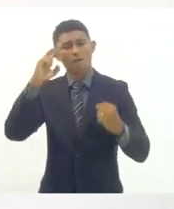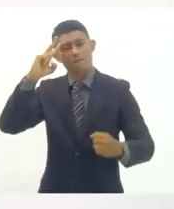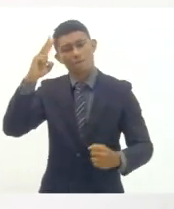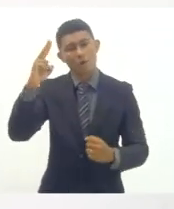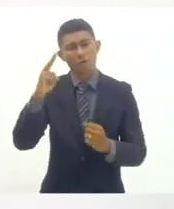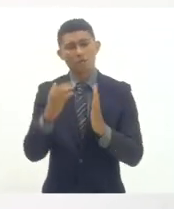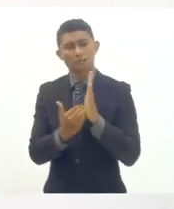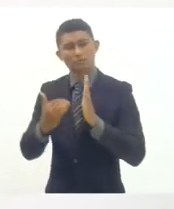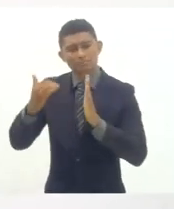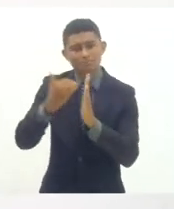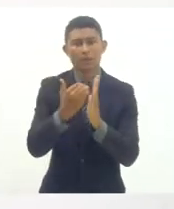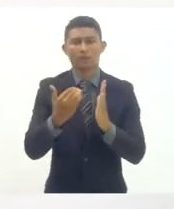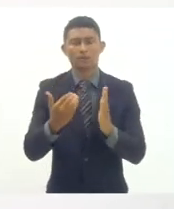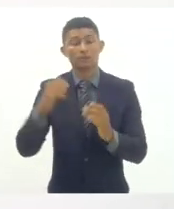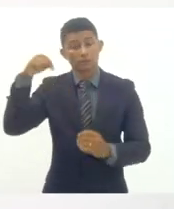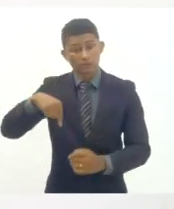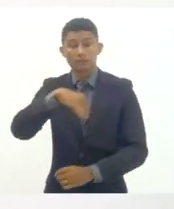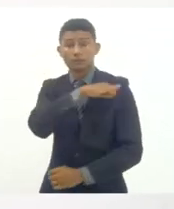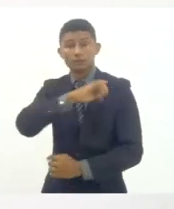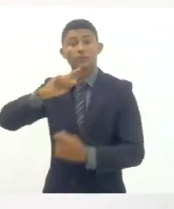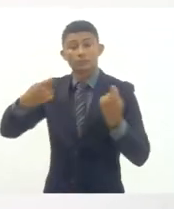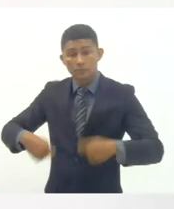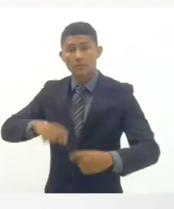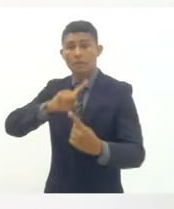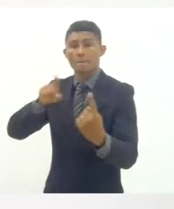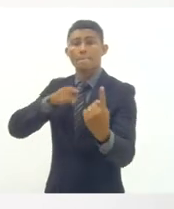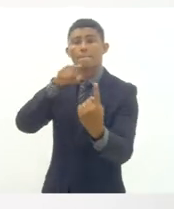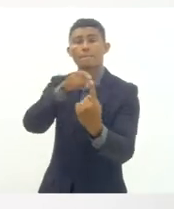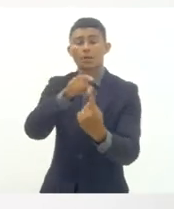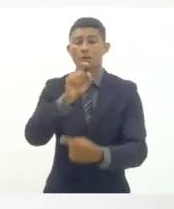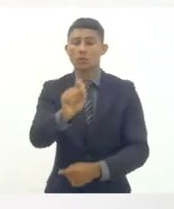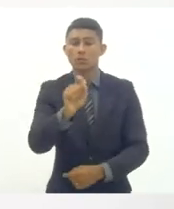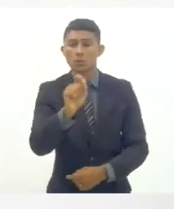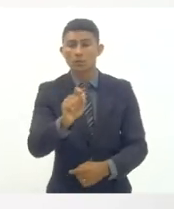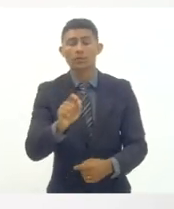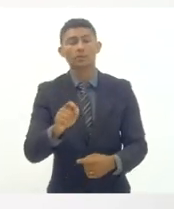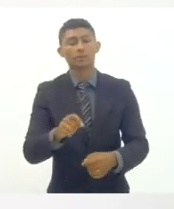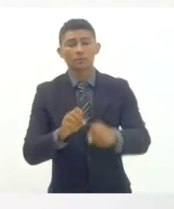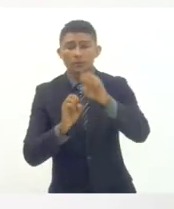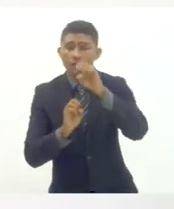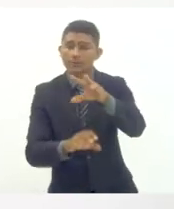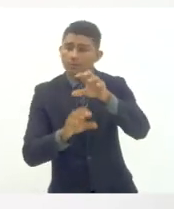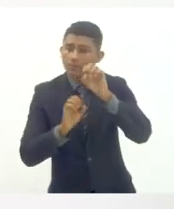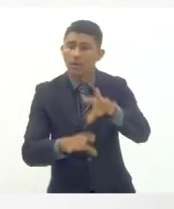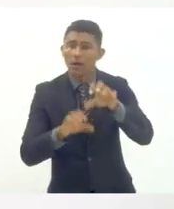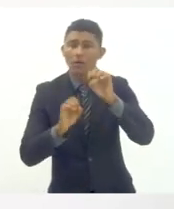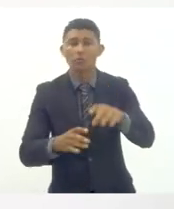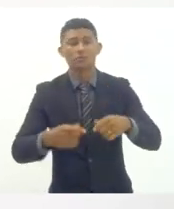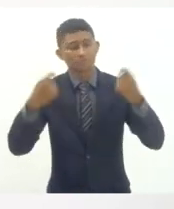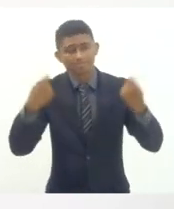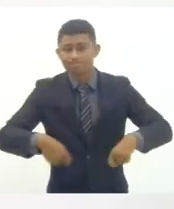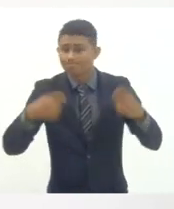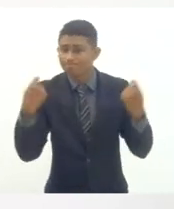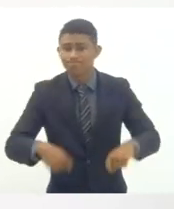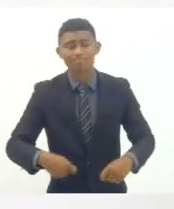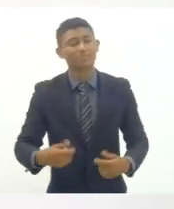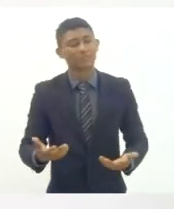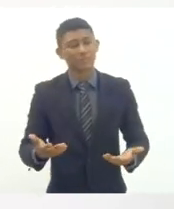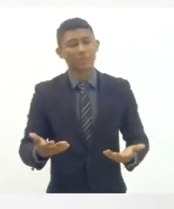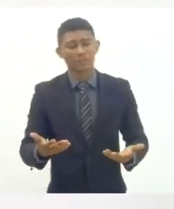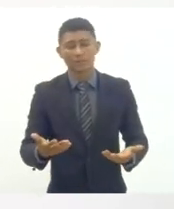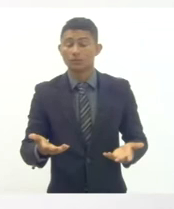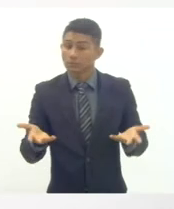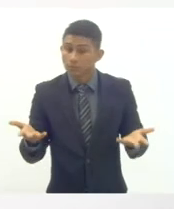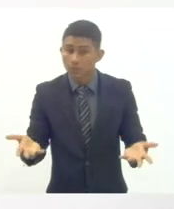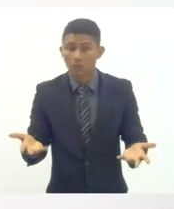a gente tem que ter uma meta no estado do Rio de Janeiro de universalizar a educação de fato em todos os níveis eu não tenho dúvida que se a gente conseguir ampliar